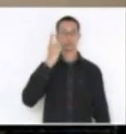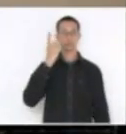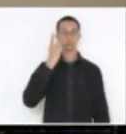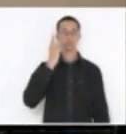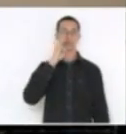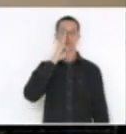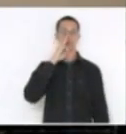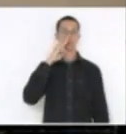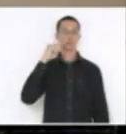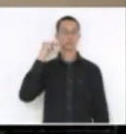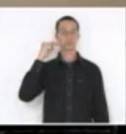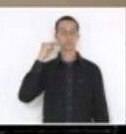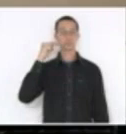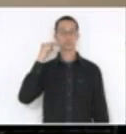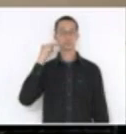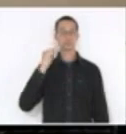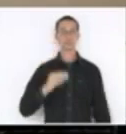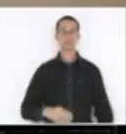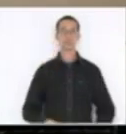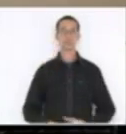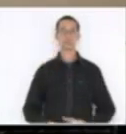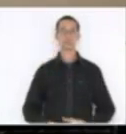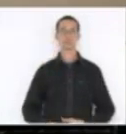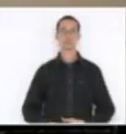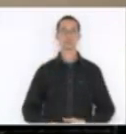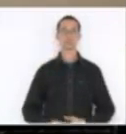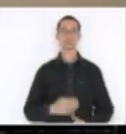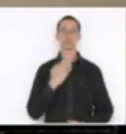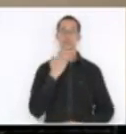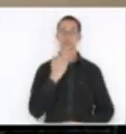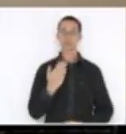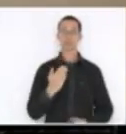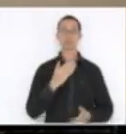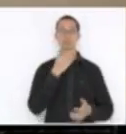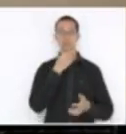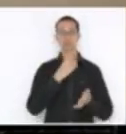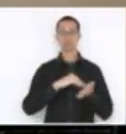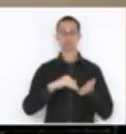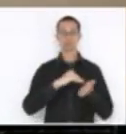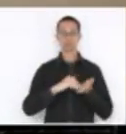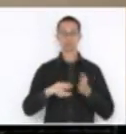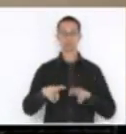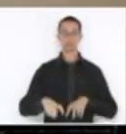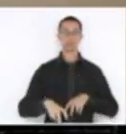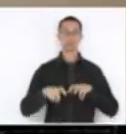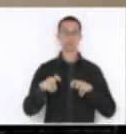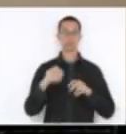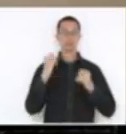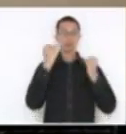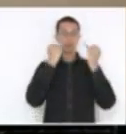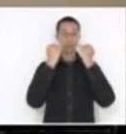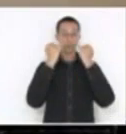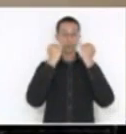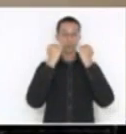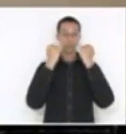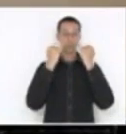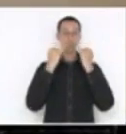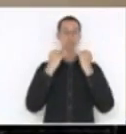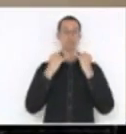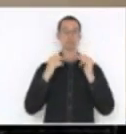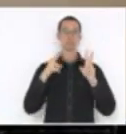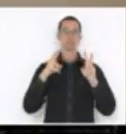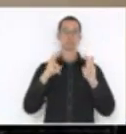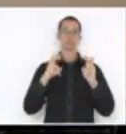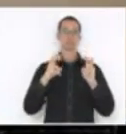Marcondes, solicitando ao secretário da Fazenda informações referentes